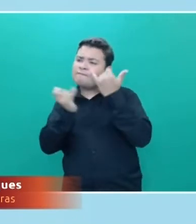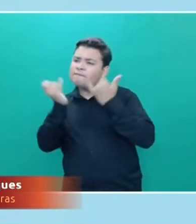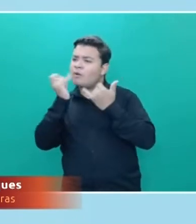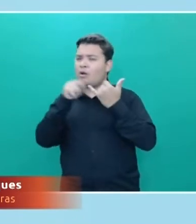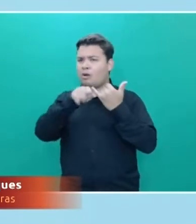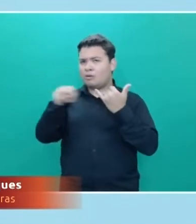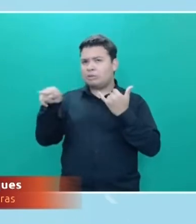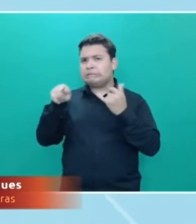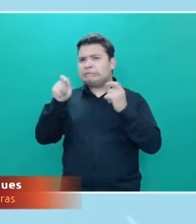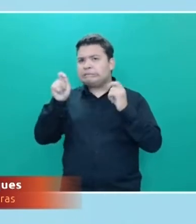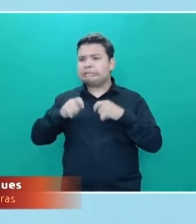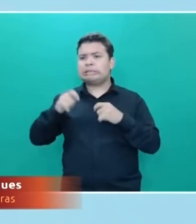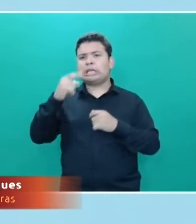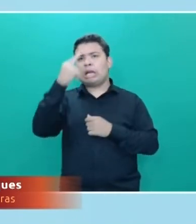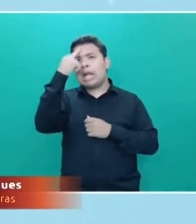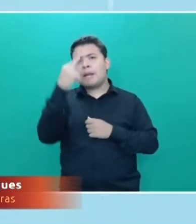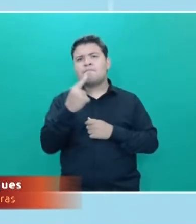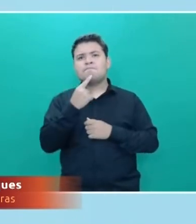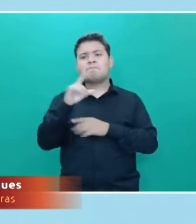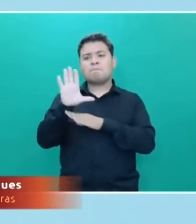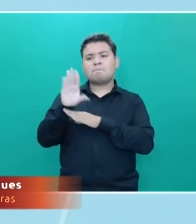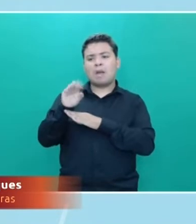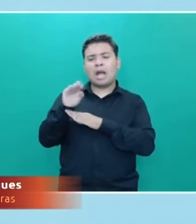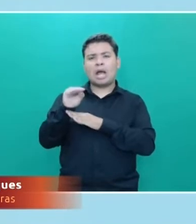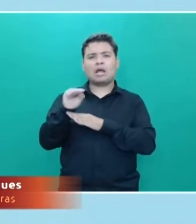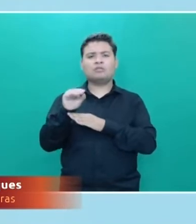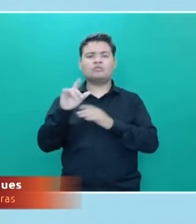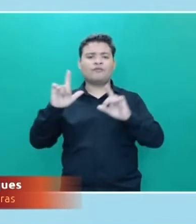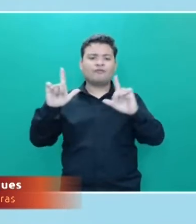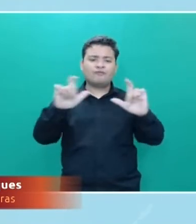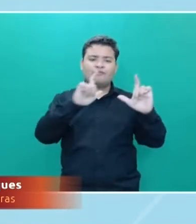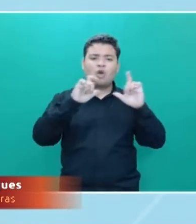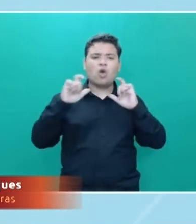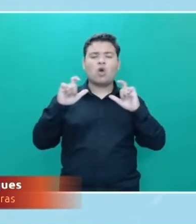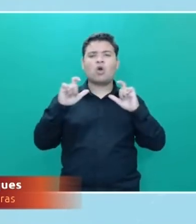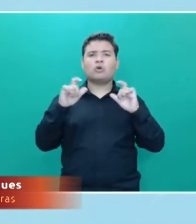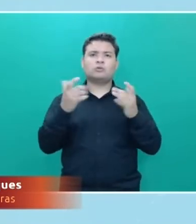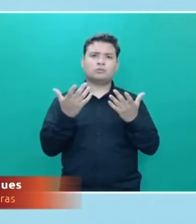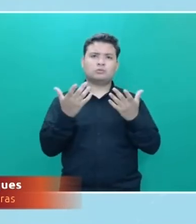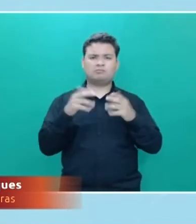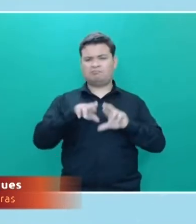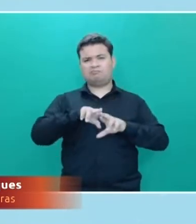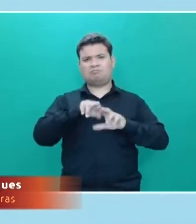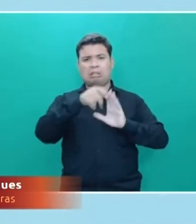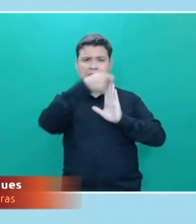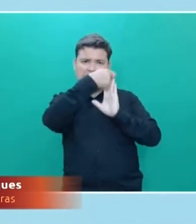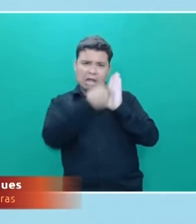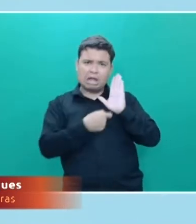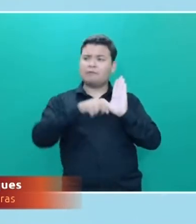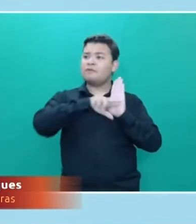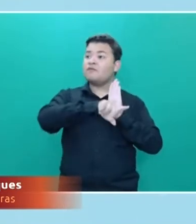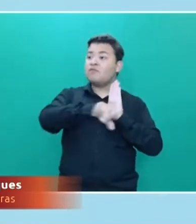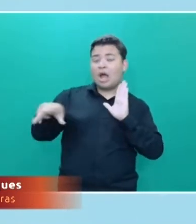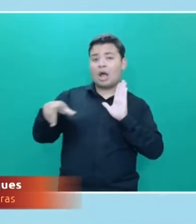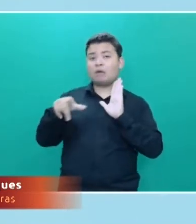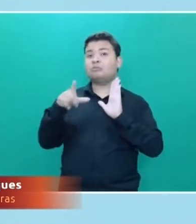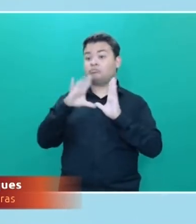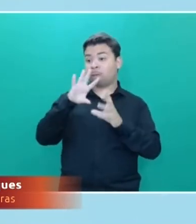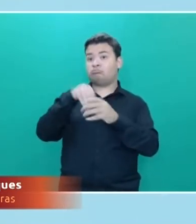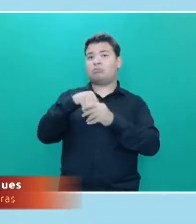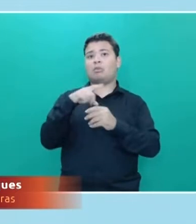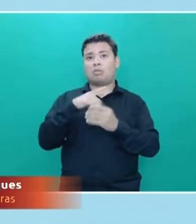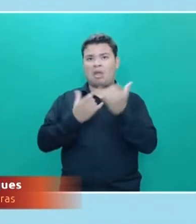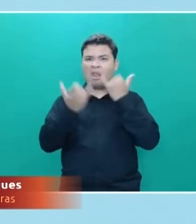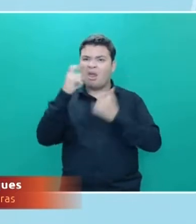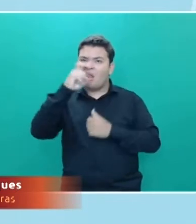imagens, né? Imagens do movimento, fotografia ou textos que trazem informações falsas. Têm sido usados, né?